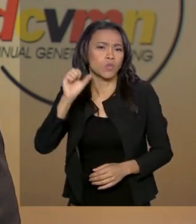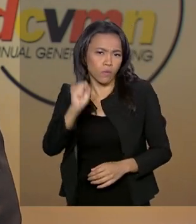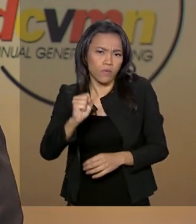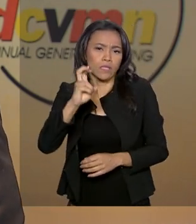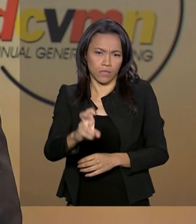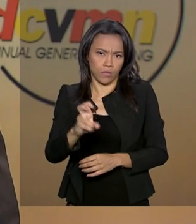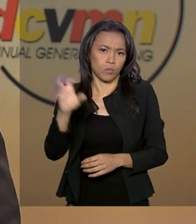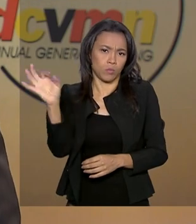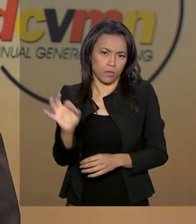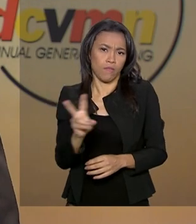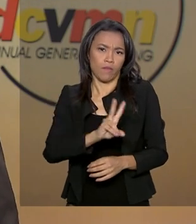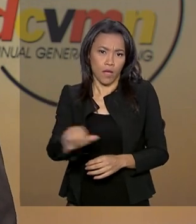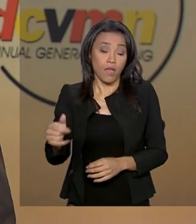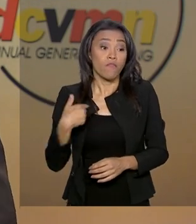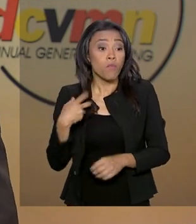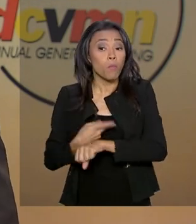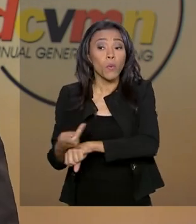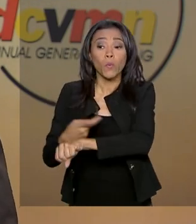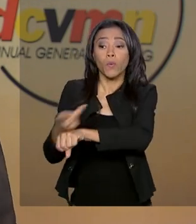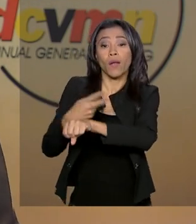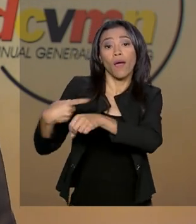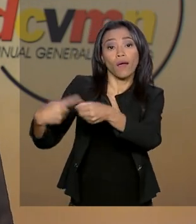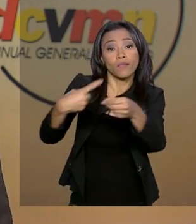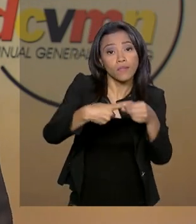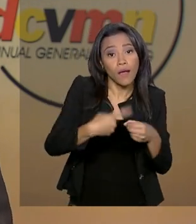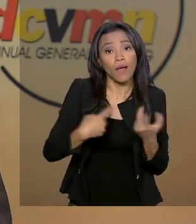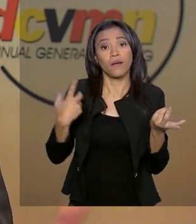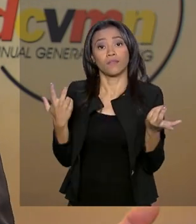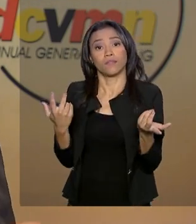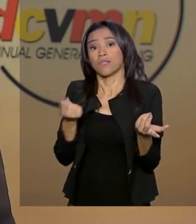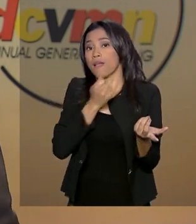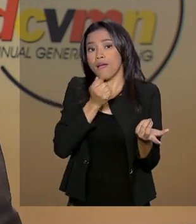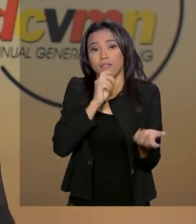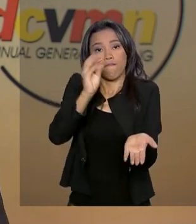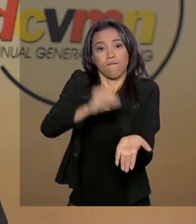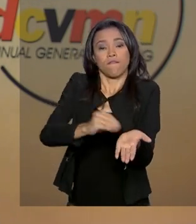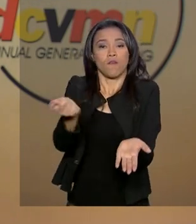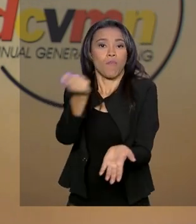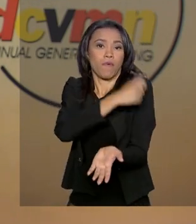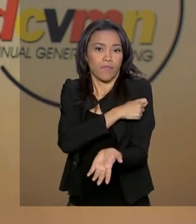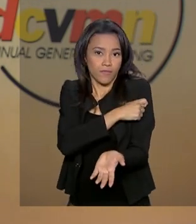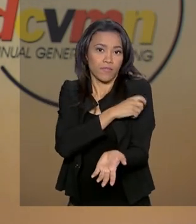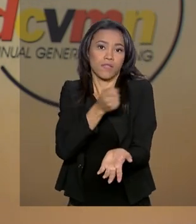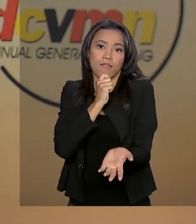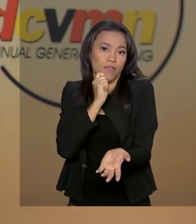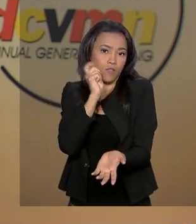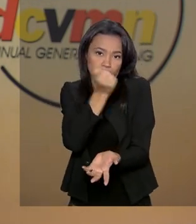achar locais que não vacinaram, cidades que não vacinaram. Então, aí a gente vai poder abrir para a população em geral. para população. para a Obrigado.